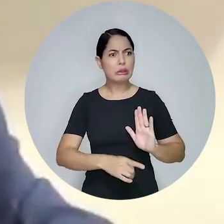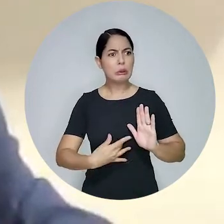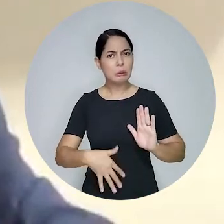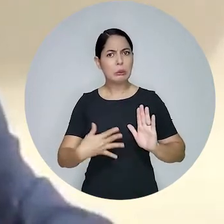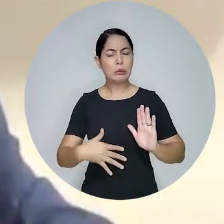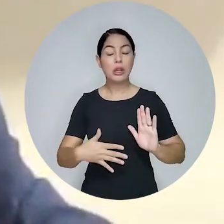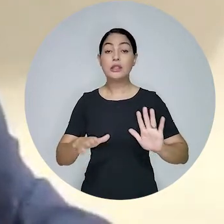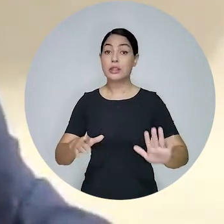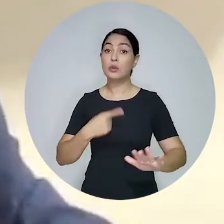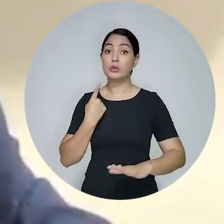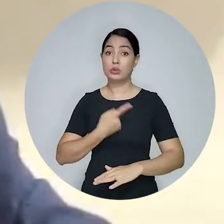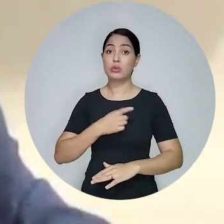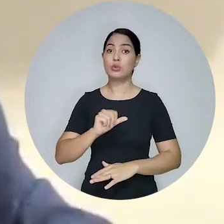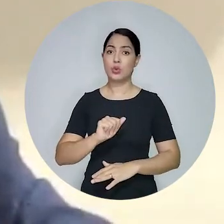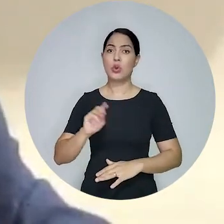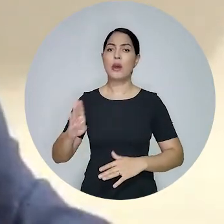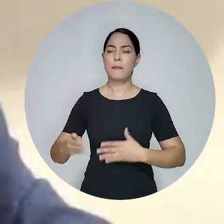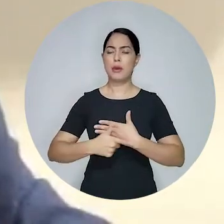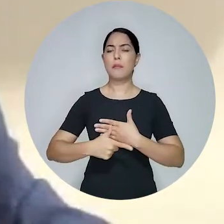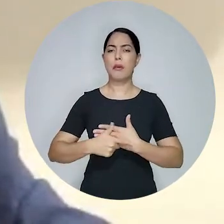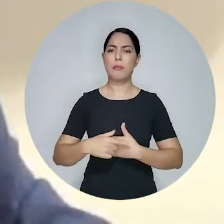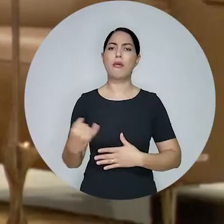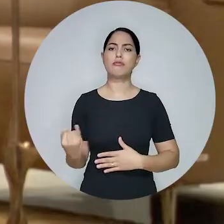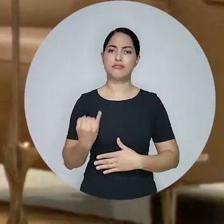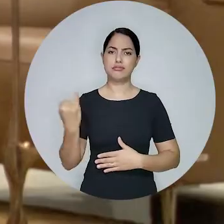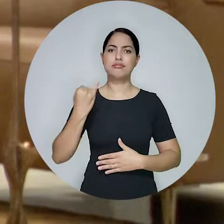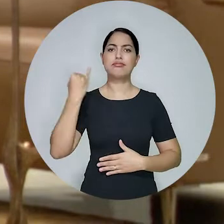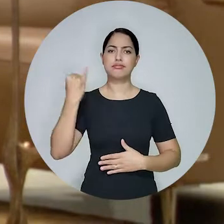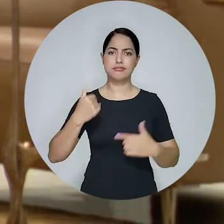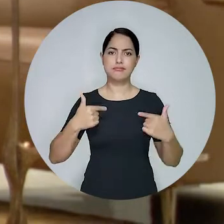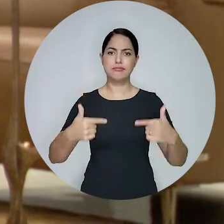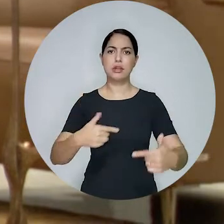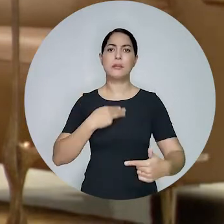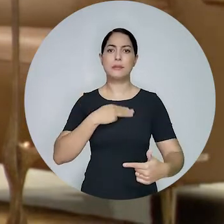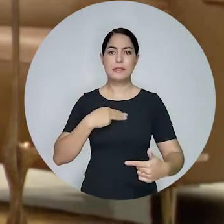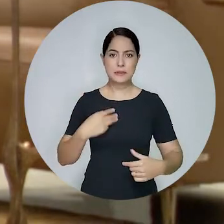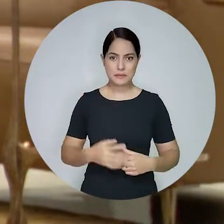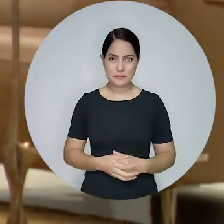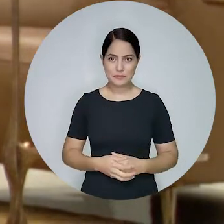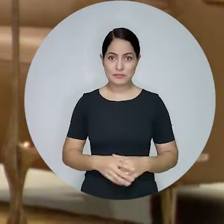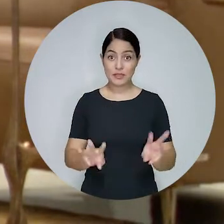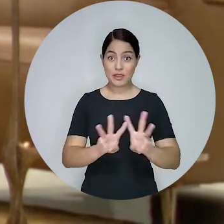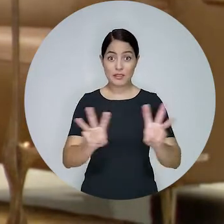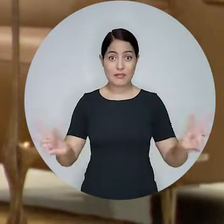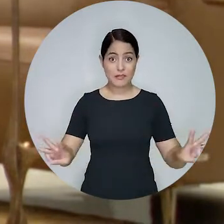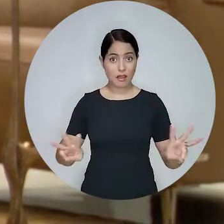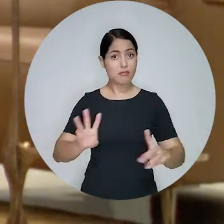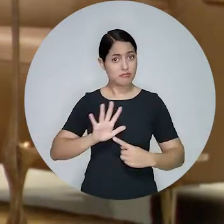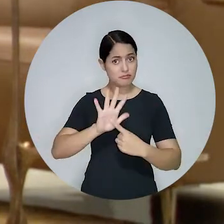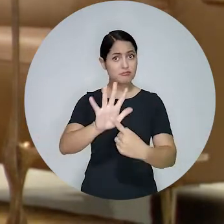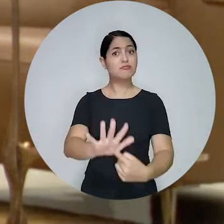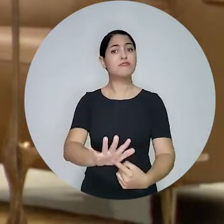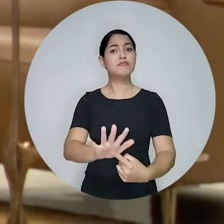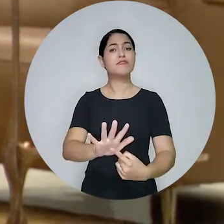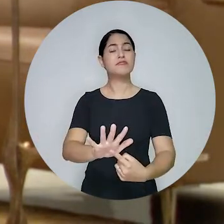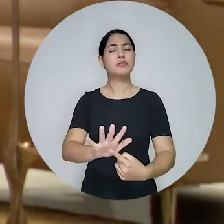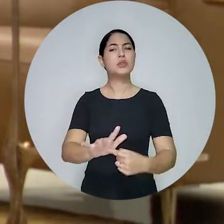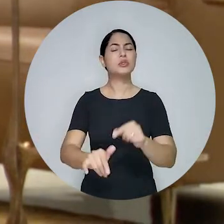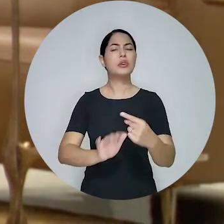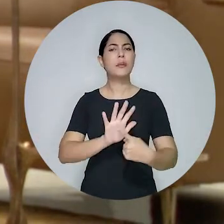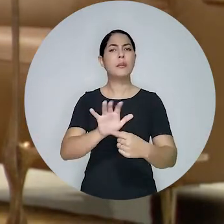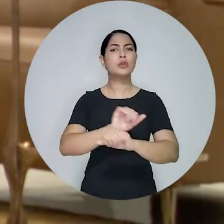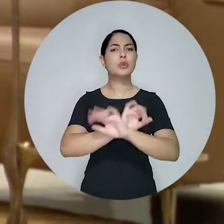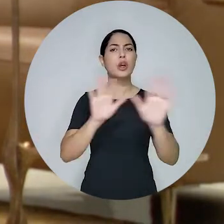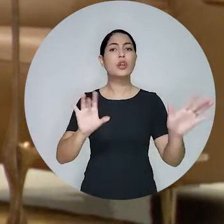E a OAB está ciente do seu papel institucional nessa missão. Esse assunto, inclusive, foi destaque no site da OAB Nacional, que